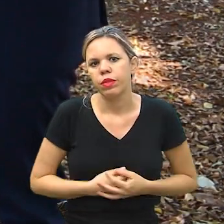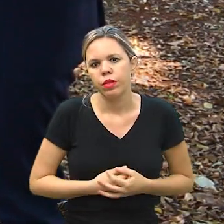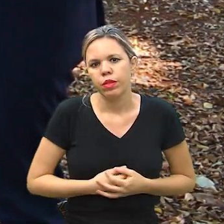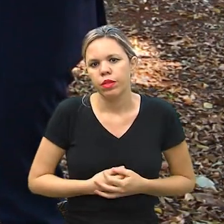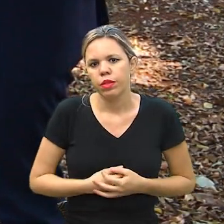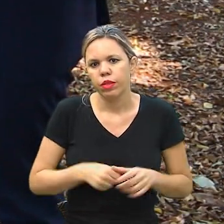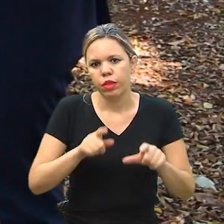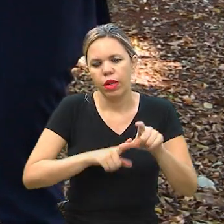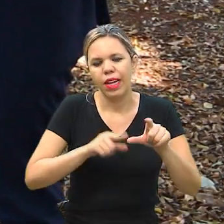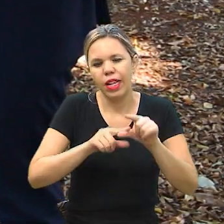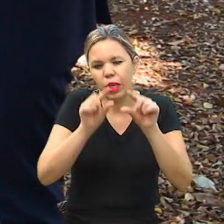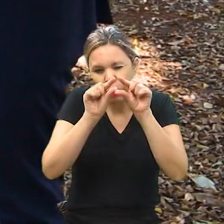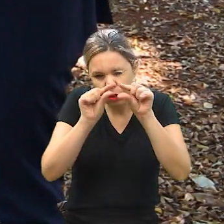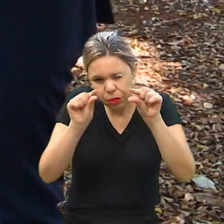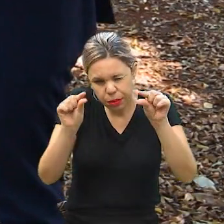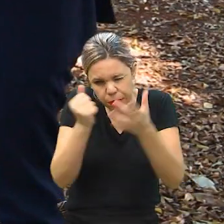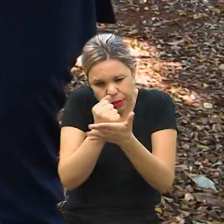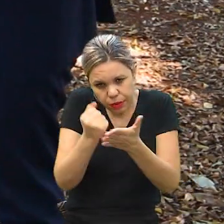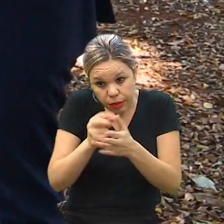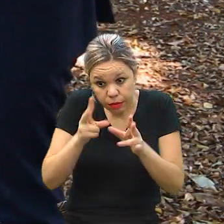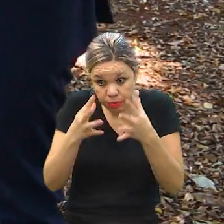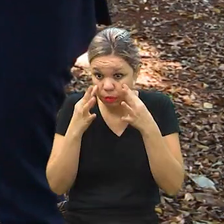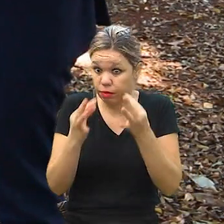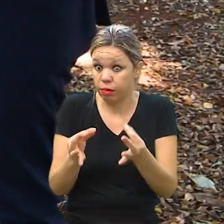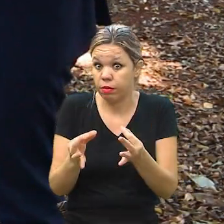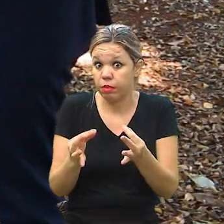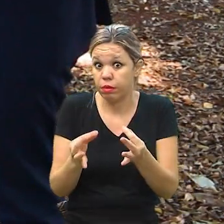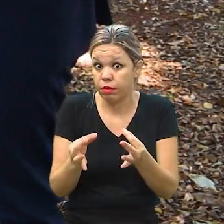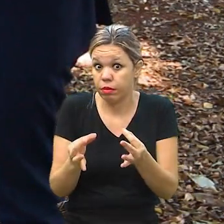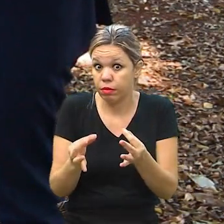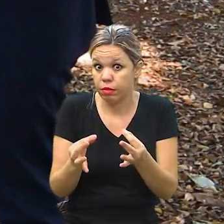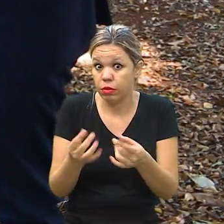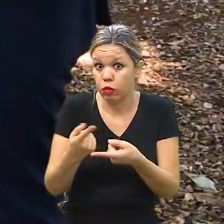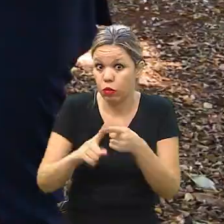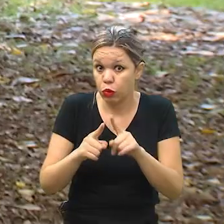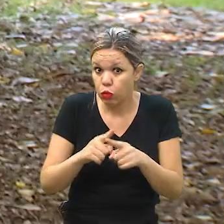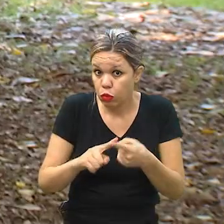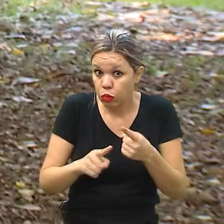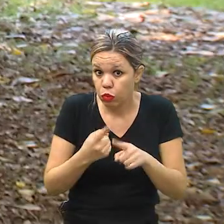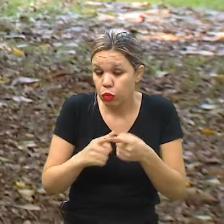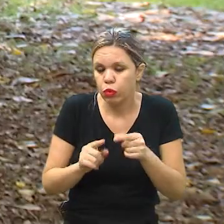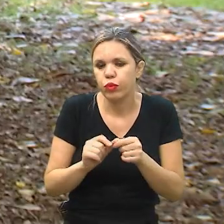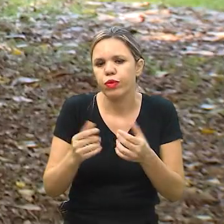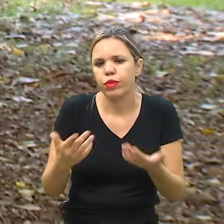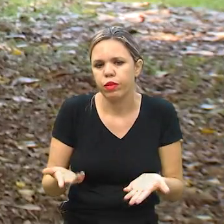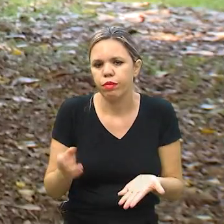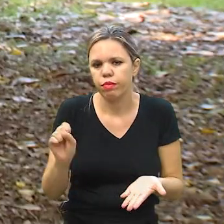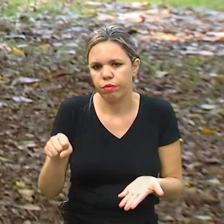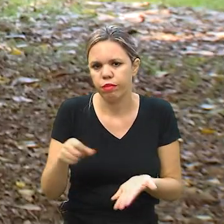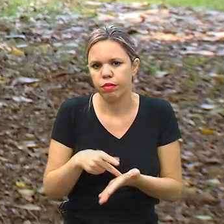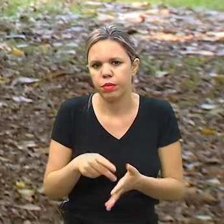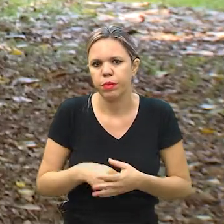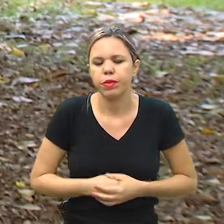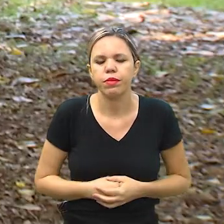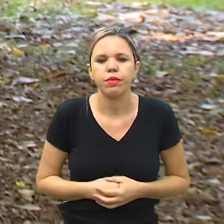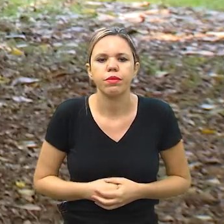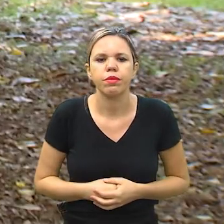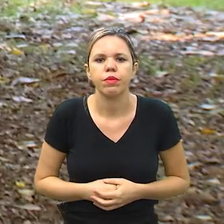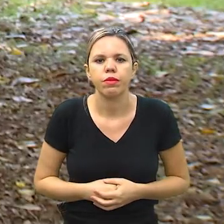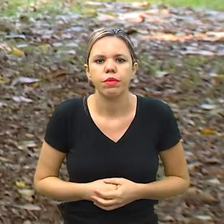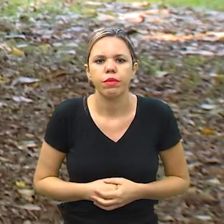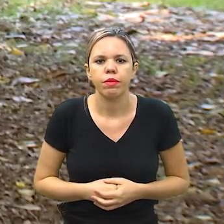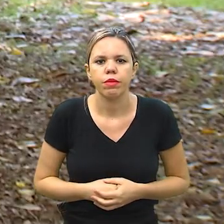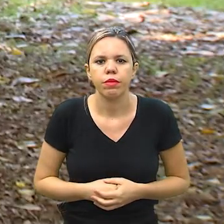as letrinhas miúdas, a pessoa tem que estar sempre atenta a qualquer acordo que resolver fazer. Exato, exatamente. Então é